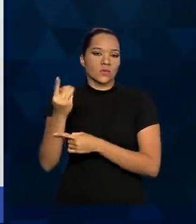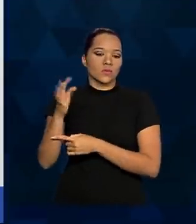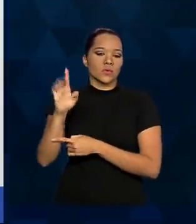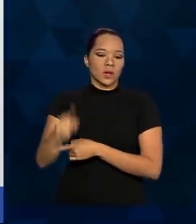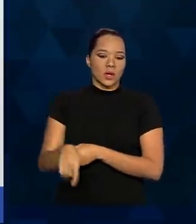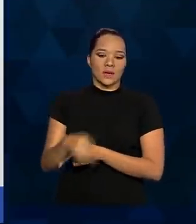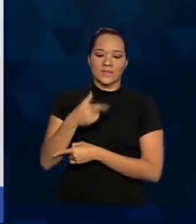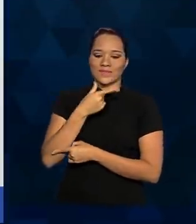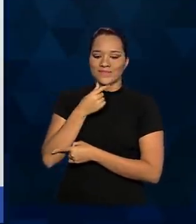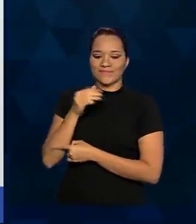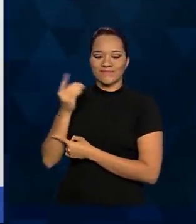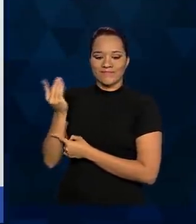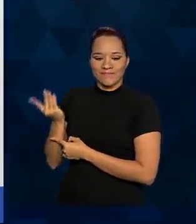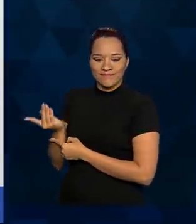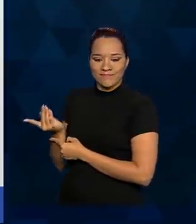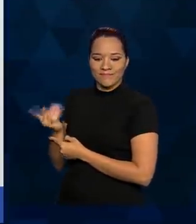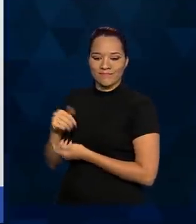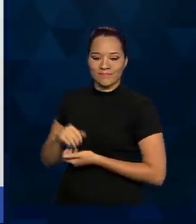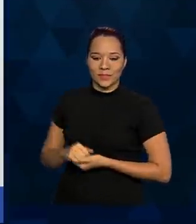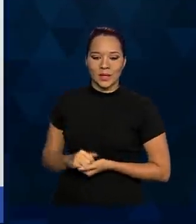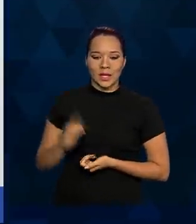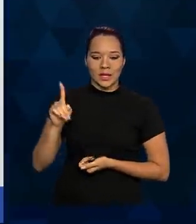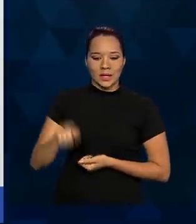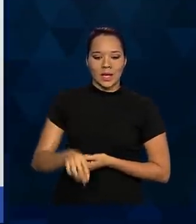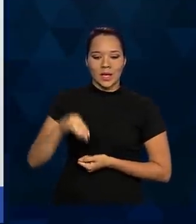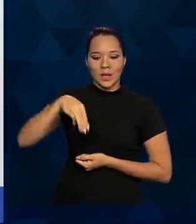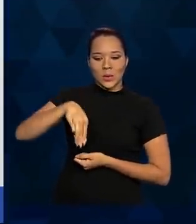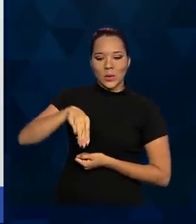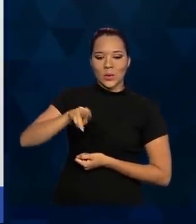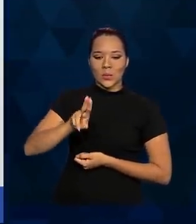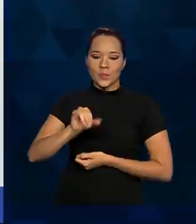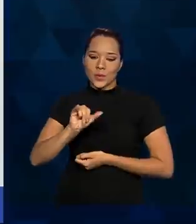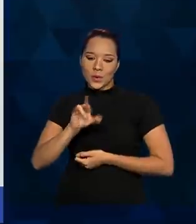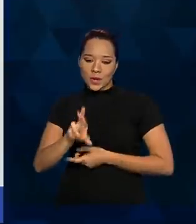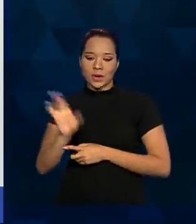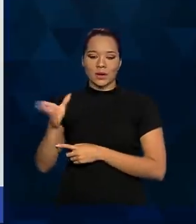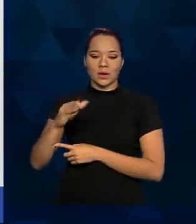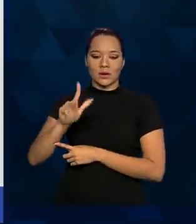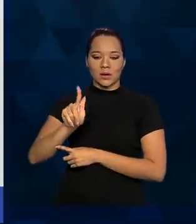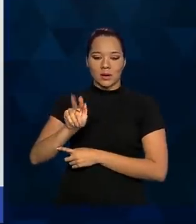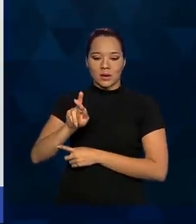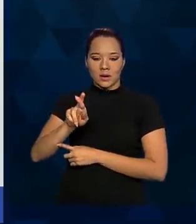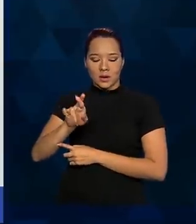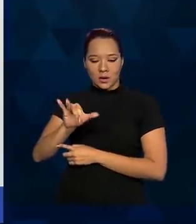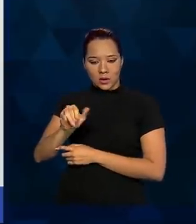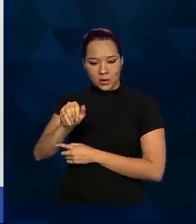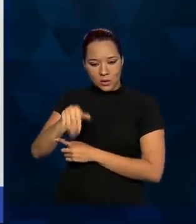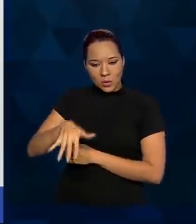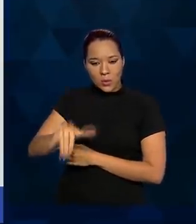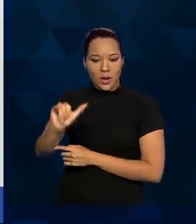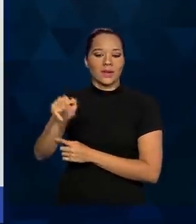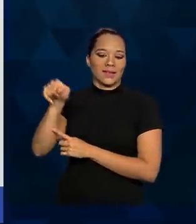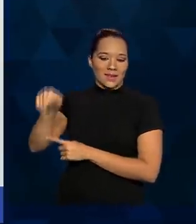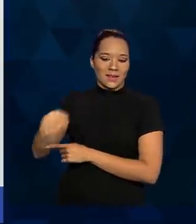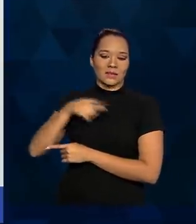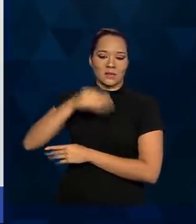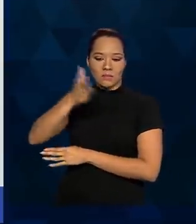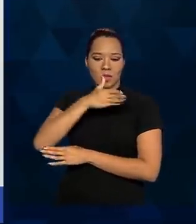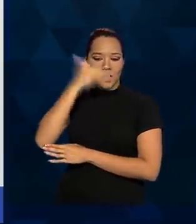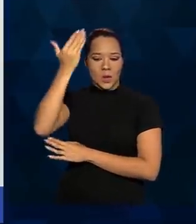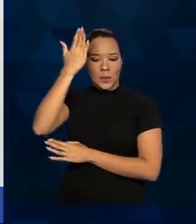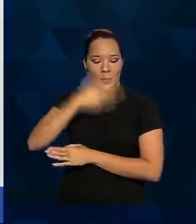Muigrei, também se aborda, então, esse aspecto ético, as evidências disponíveis, as melhores evidências